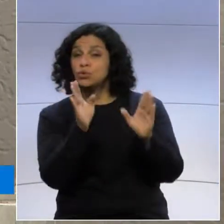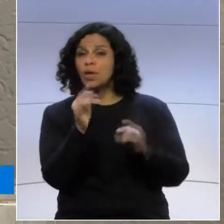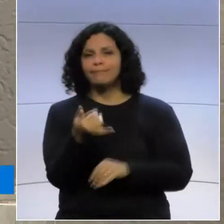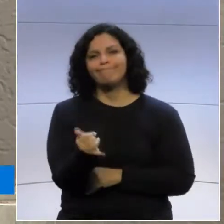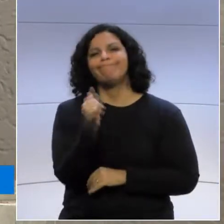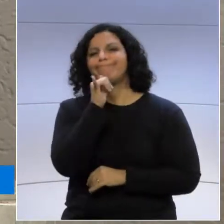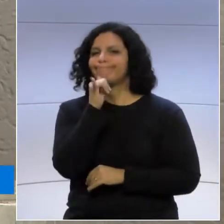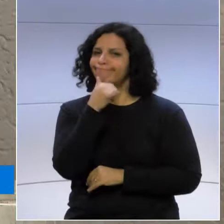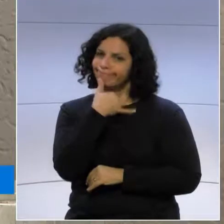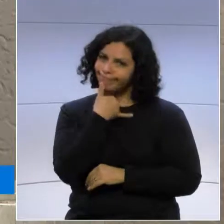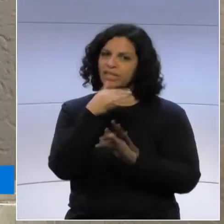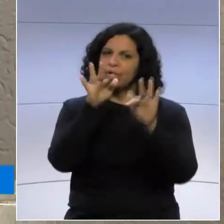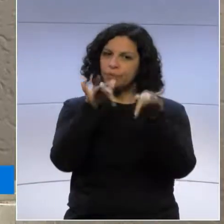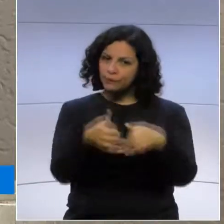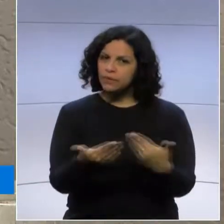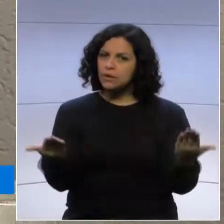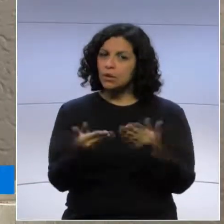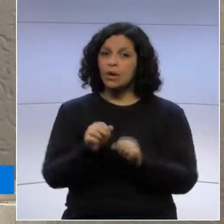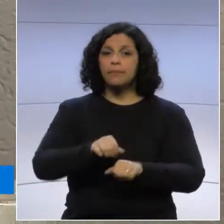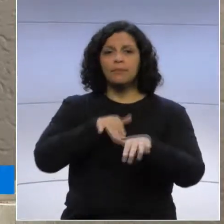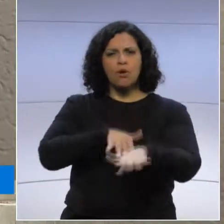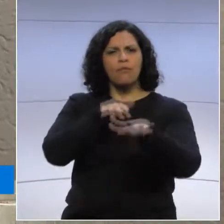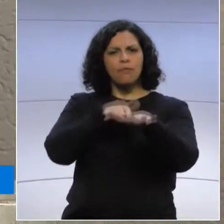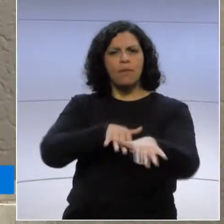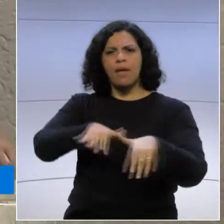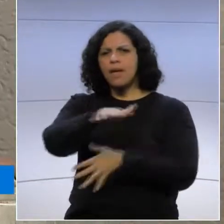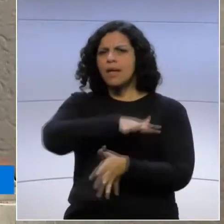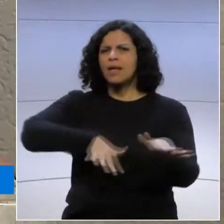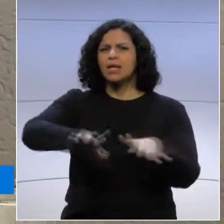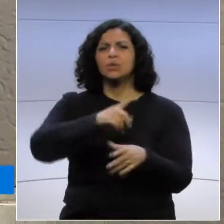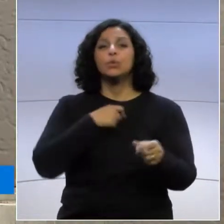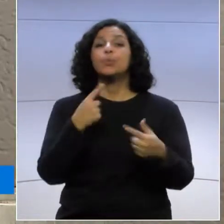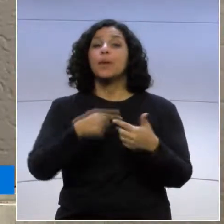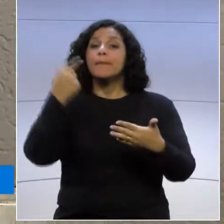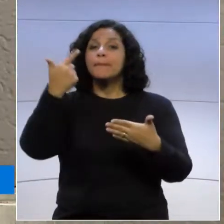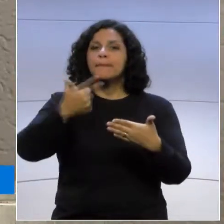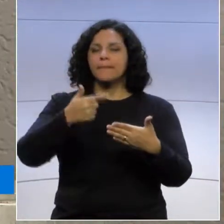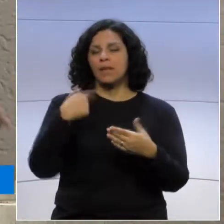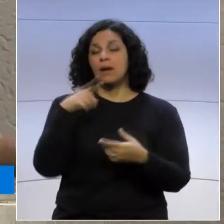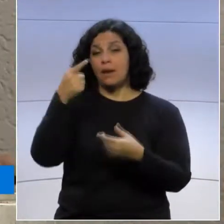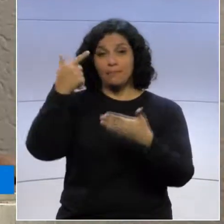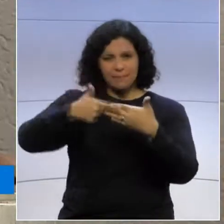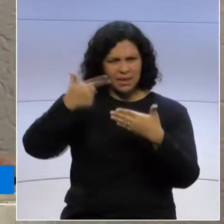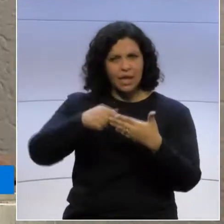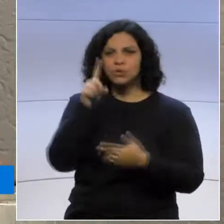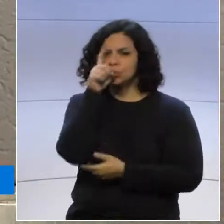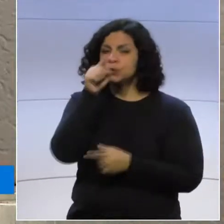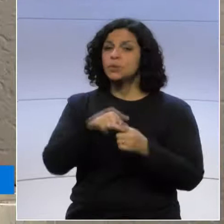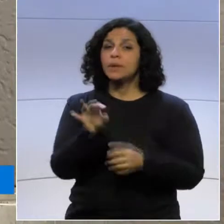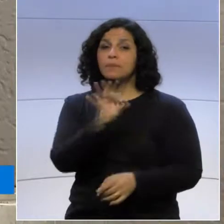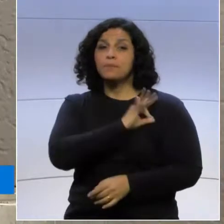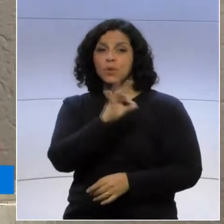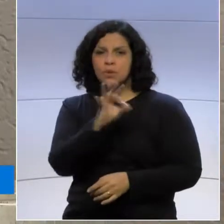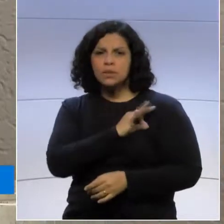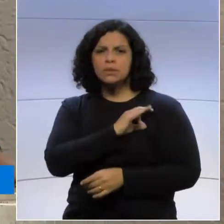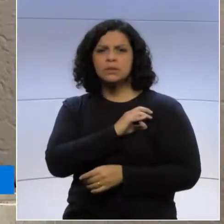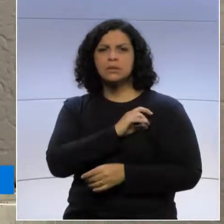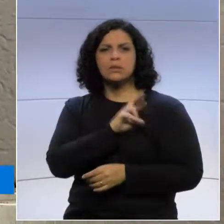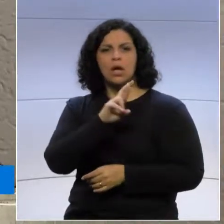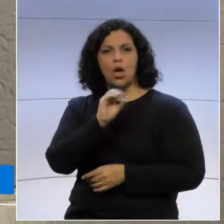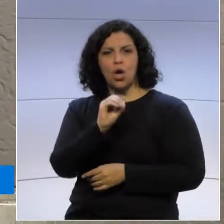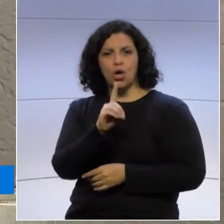no mesmo término, esse último manifesto. A Polícia Rodoviária Federal acabou com o manifesto, deflagrando bombas de gás